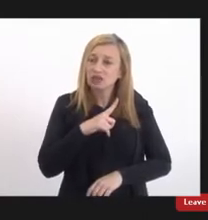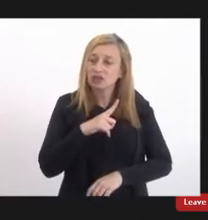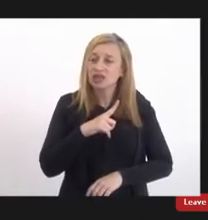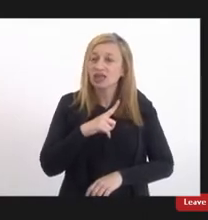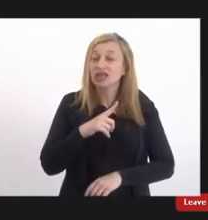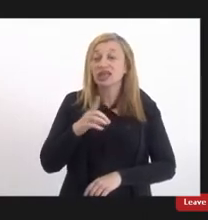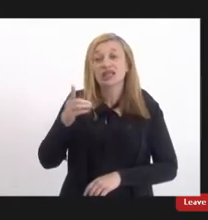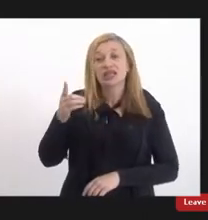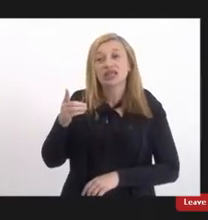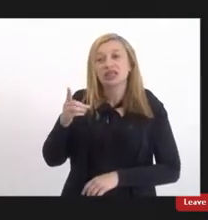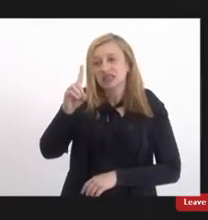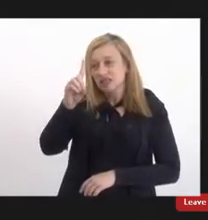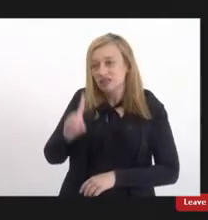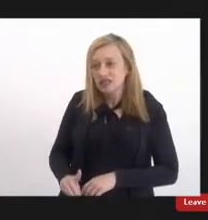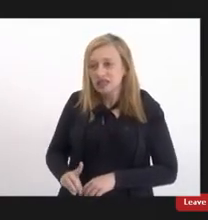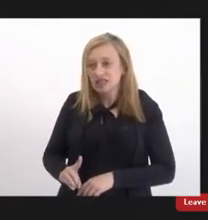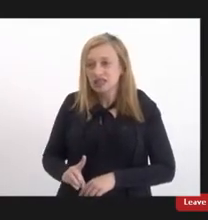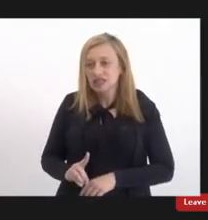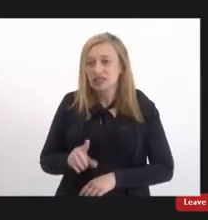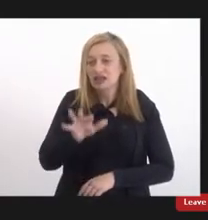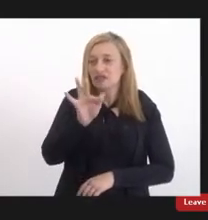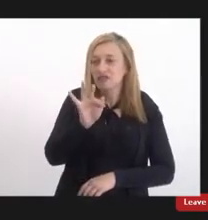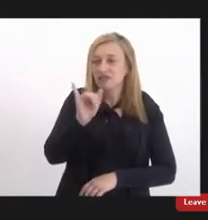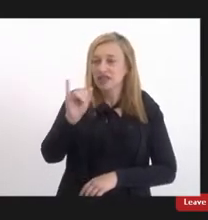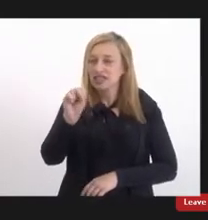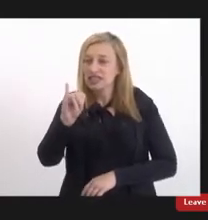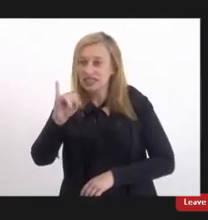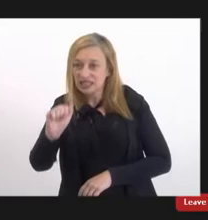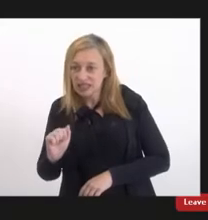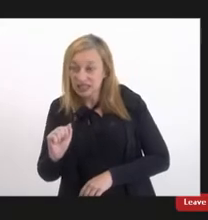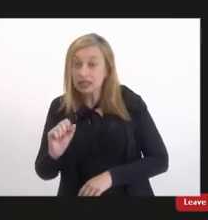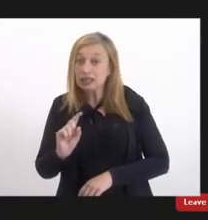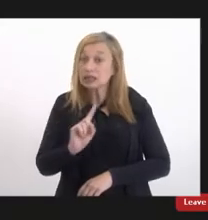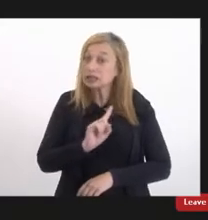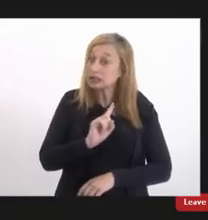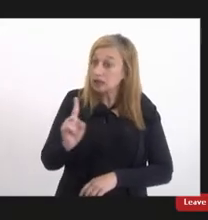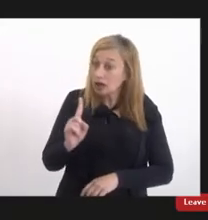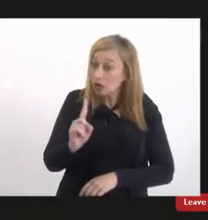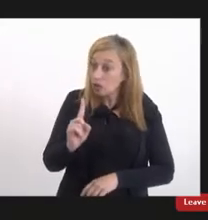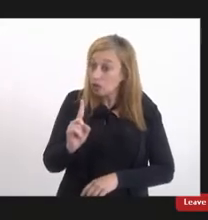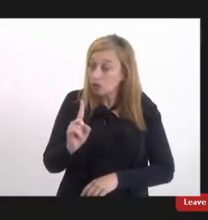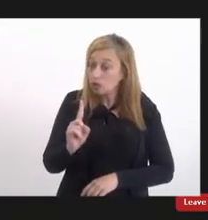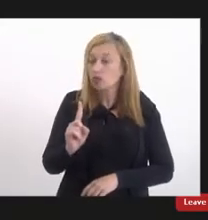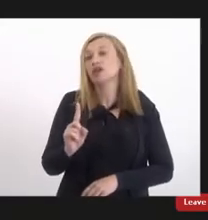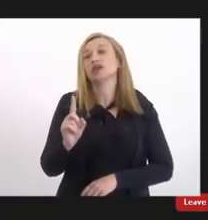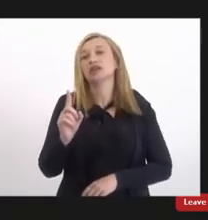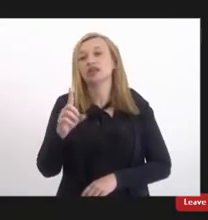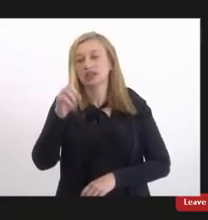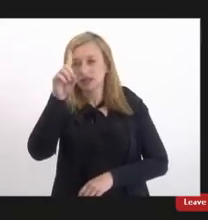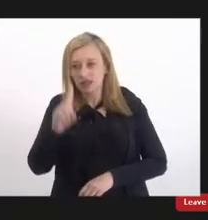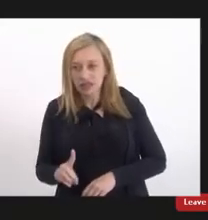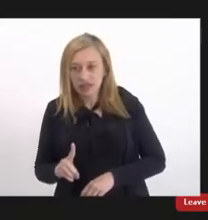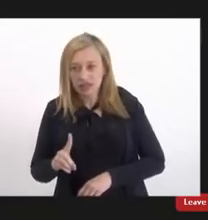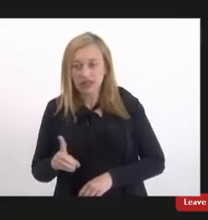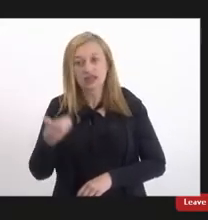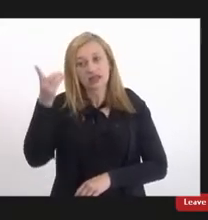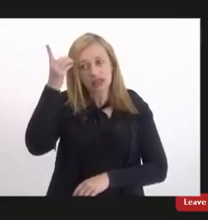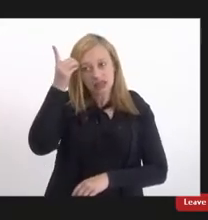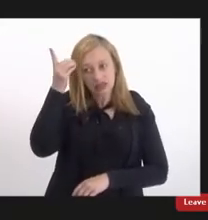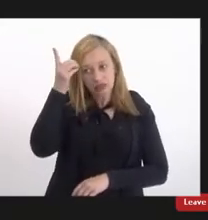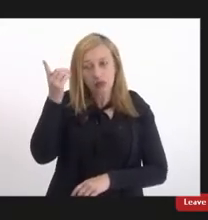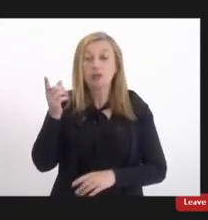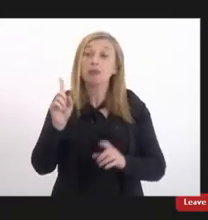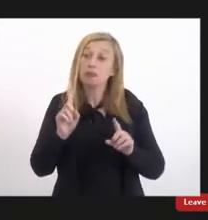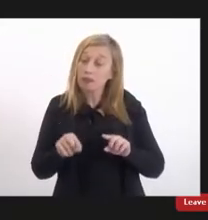mas não a quem tem uma deficiência intelectual mas é necessário que tenha